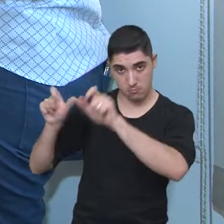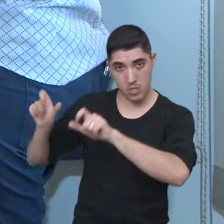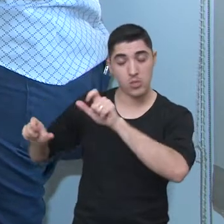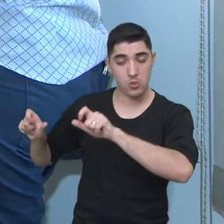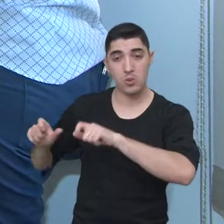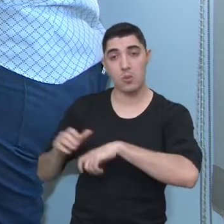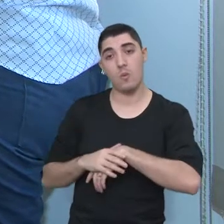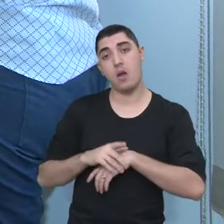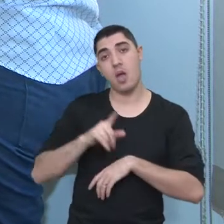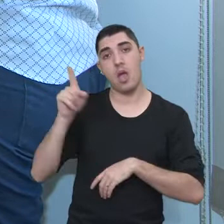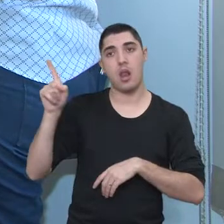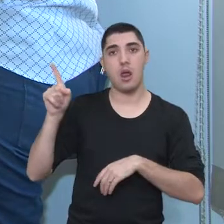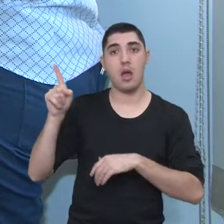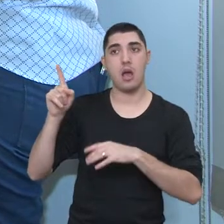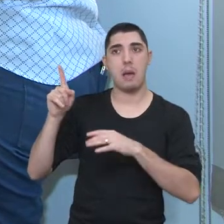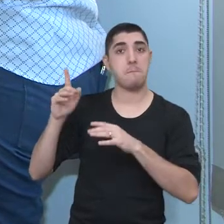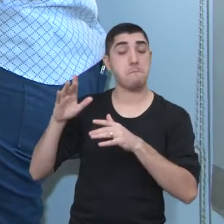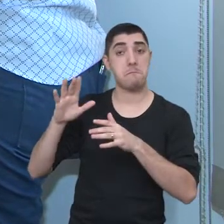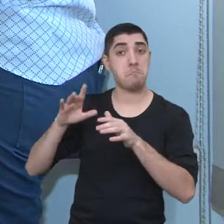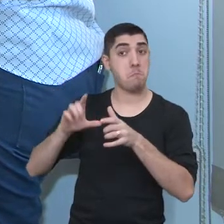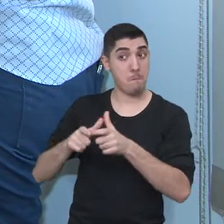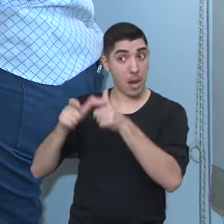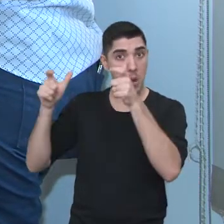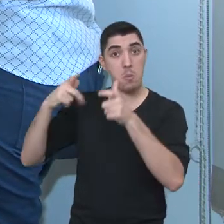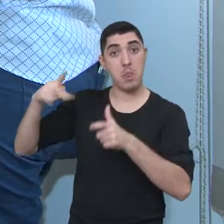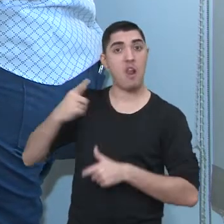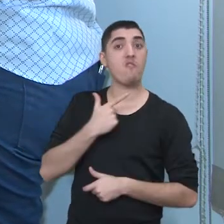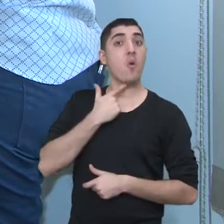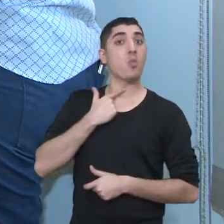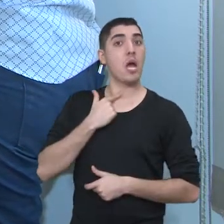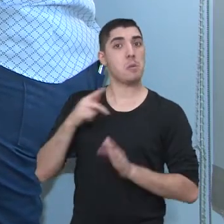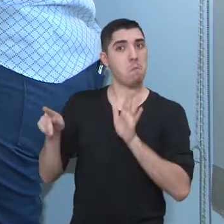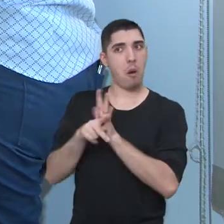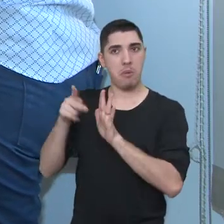elas vêm de forma espontânea, né?